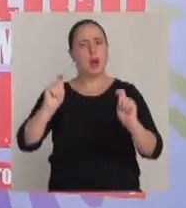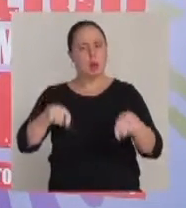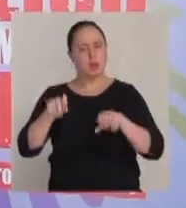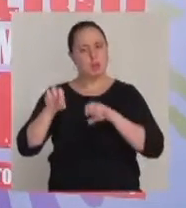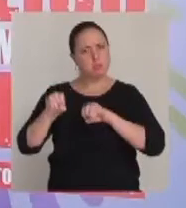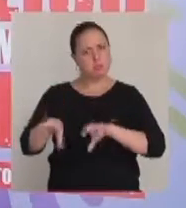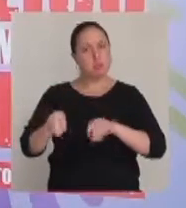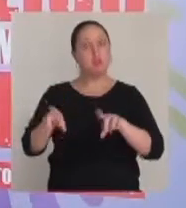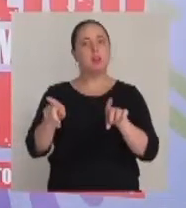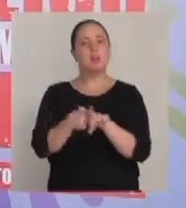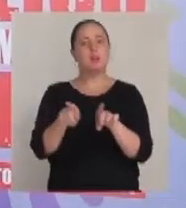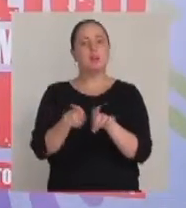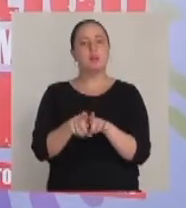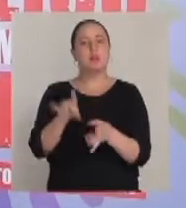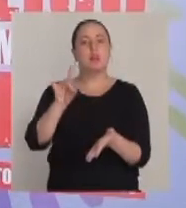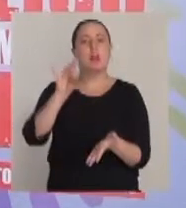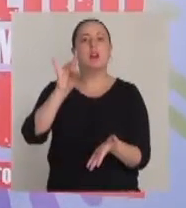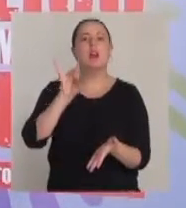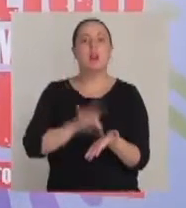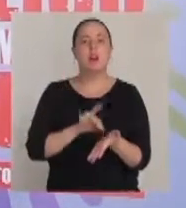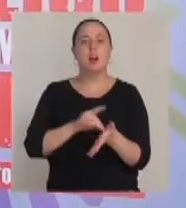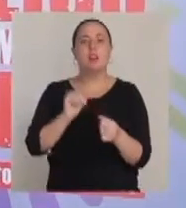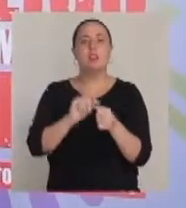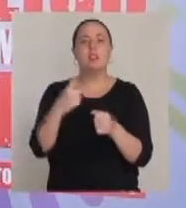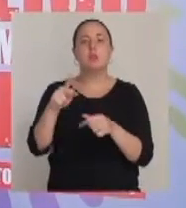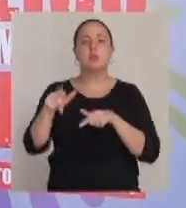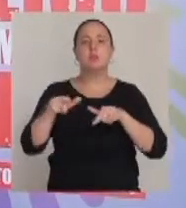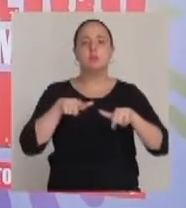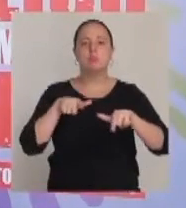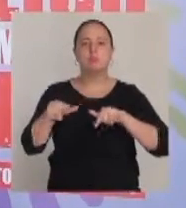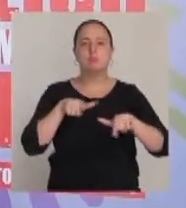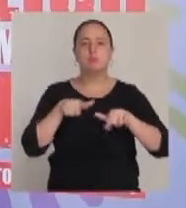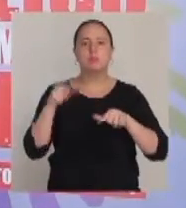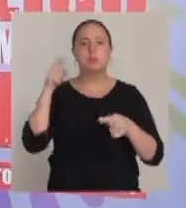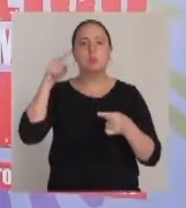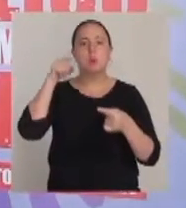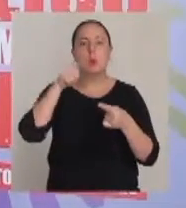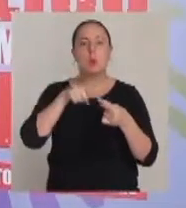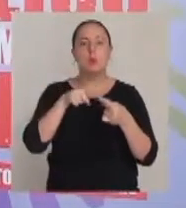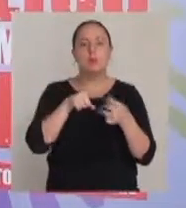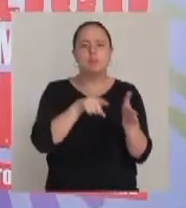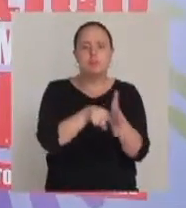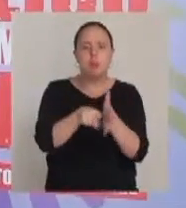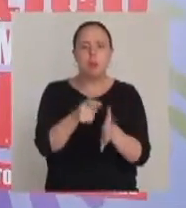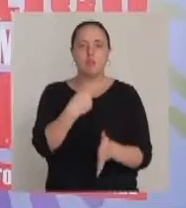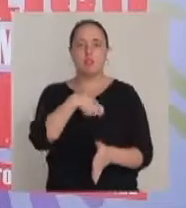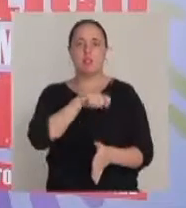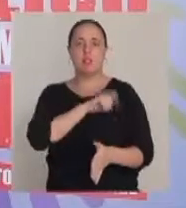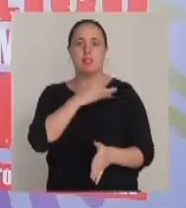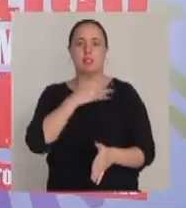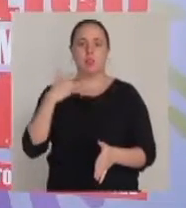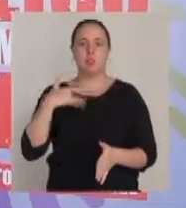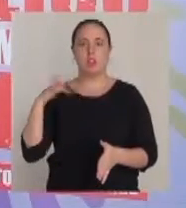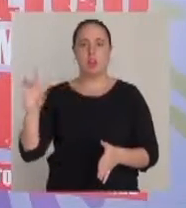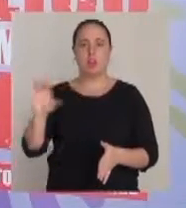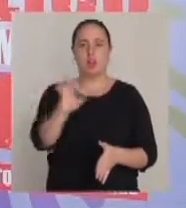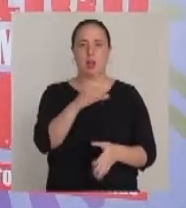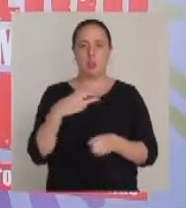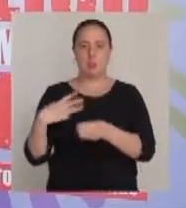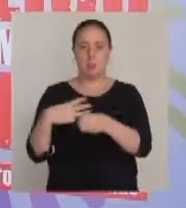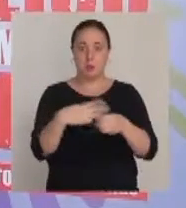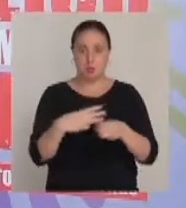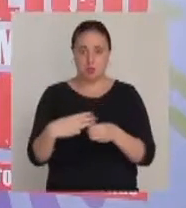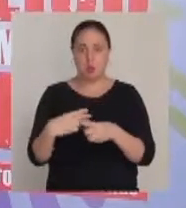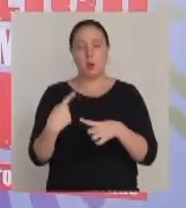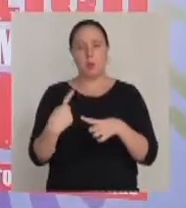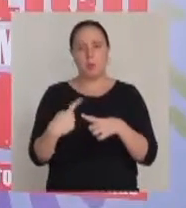capacitação e na realização dos seus trabalhos pertinentes à fiscalização da saúde em seus municípios.